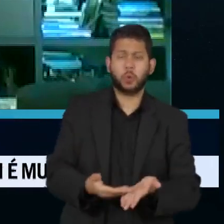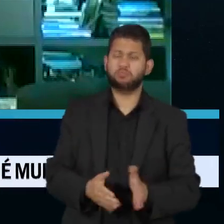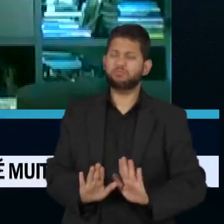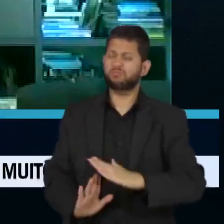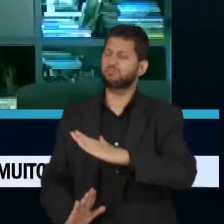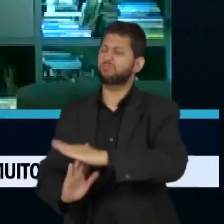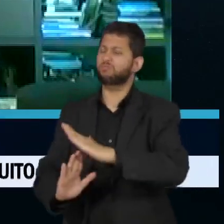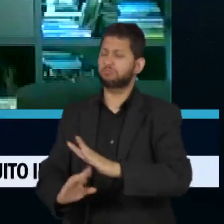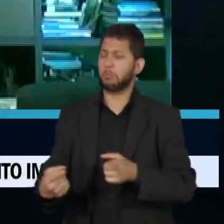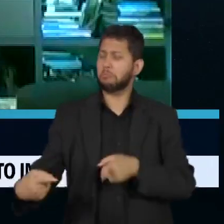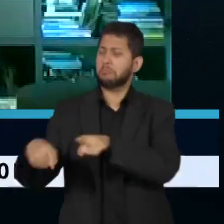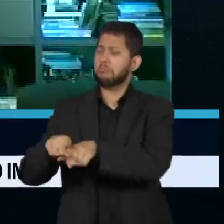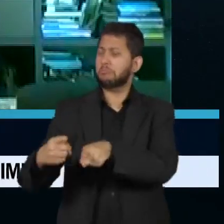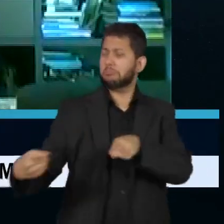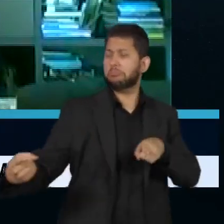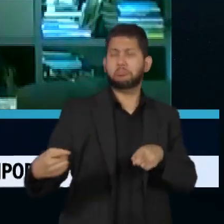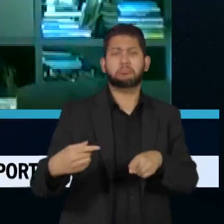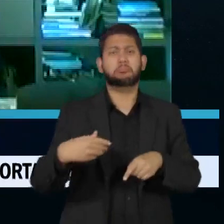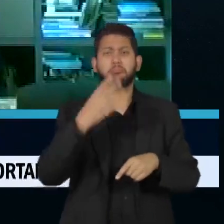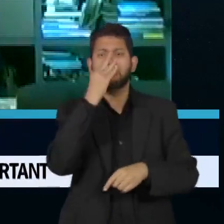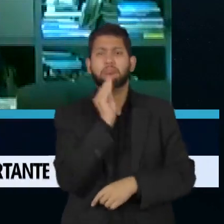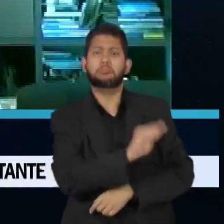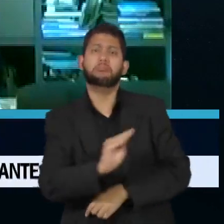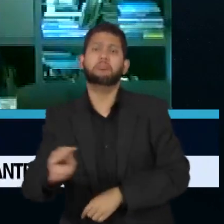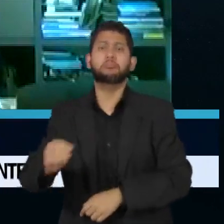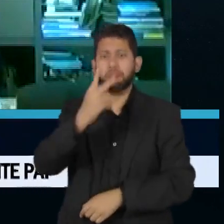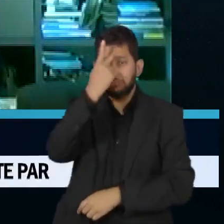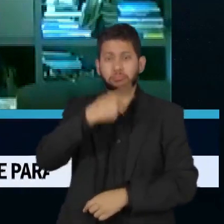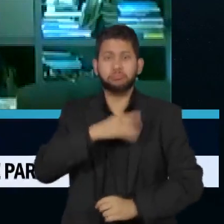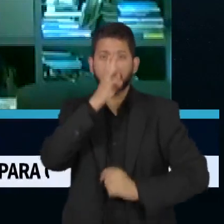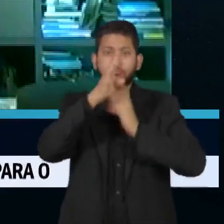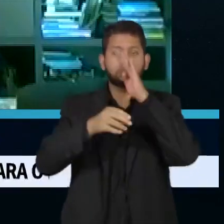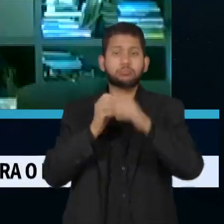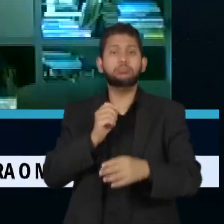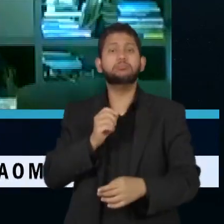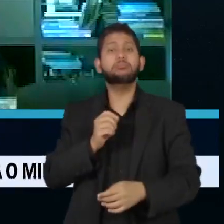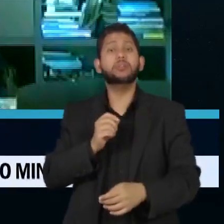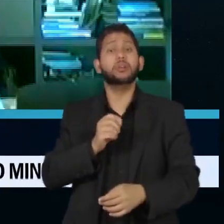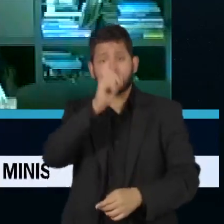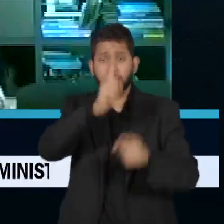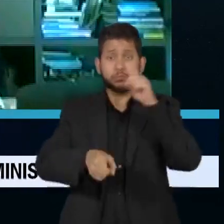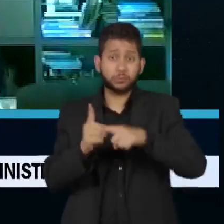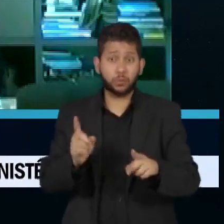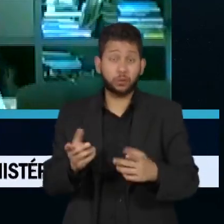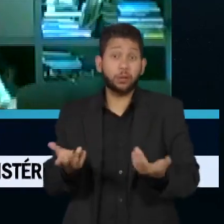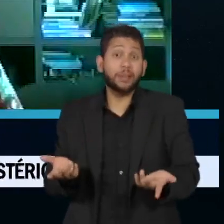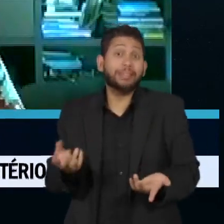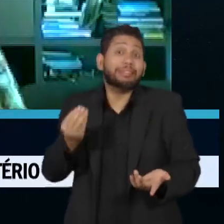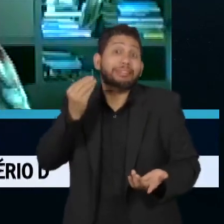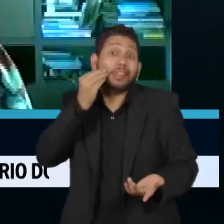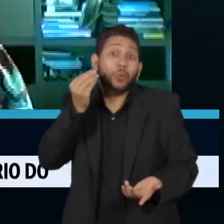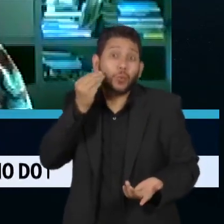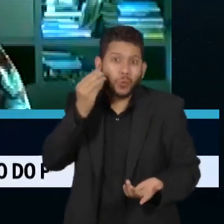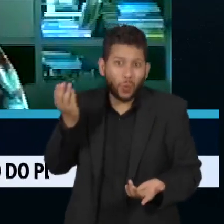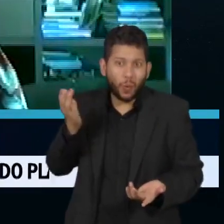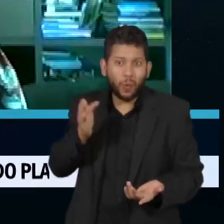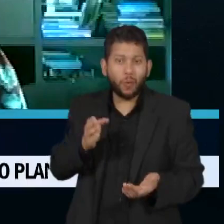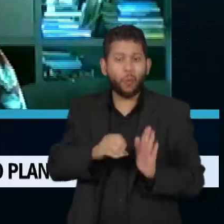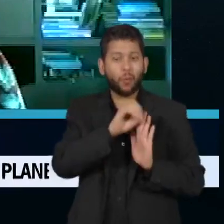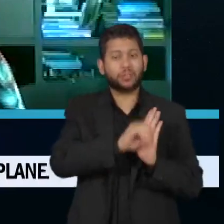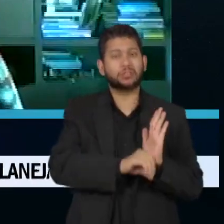alianças no Ministério. governo Bolsonaro procurou ter sustentação eleitoral via